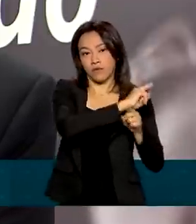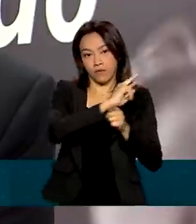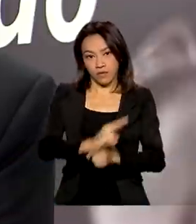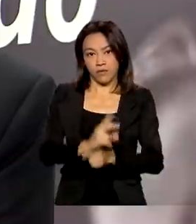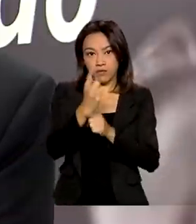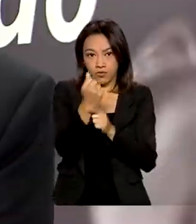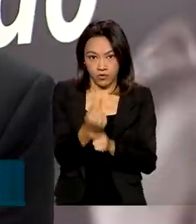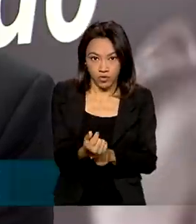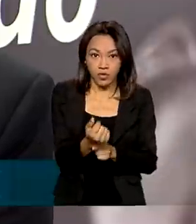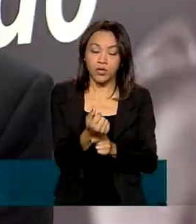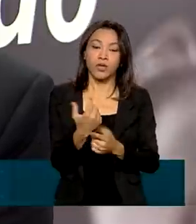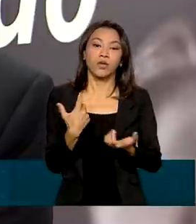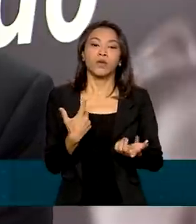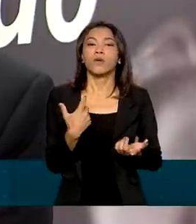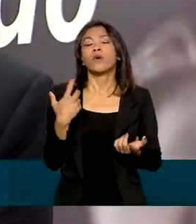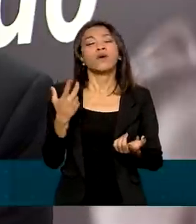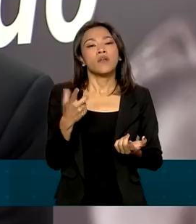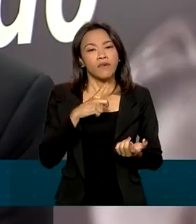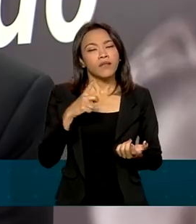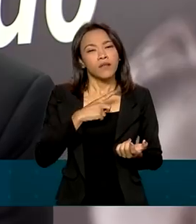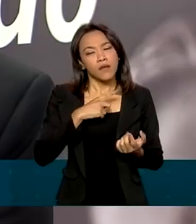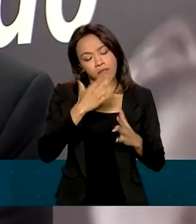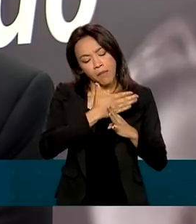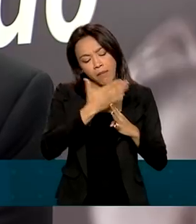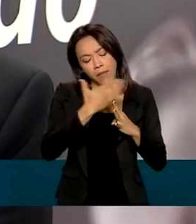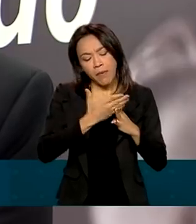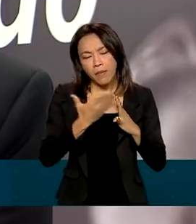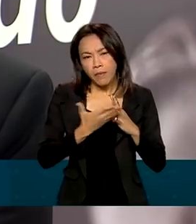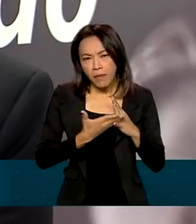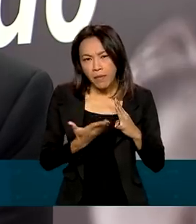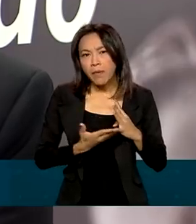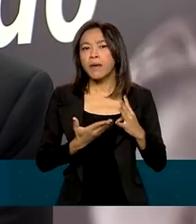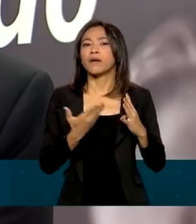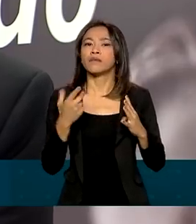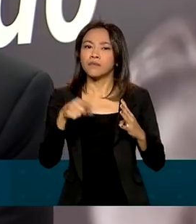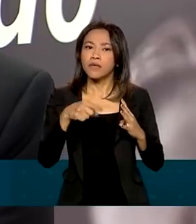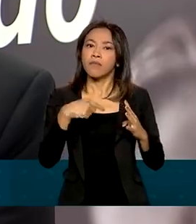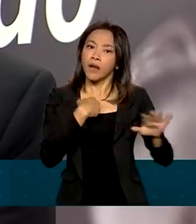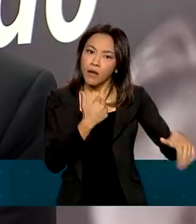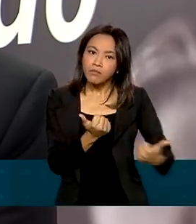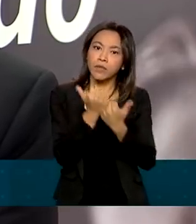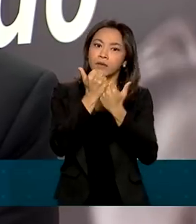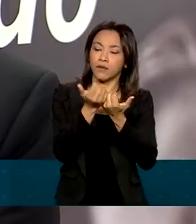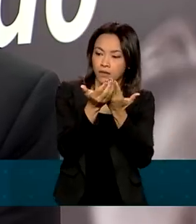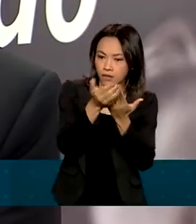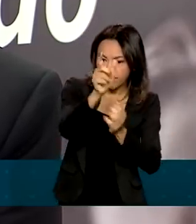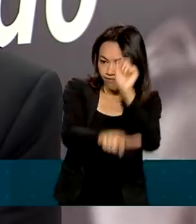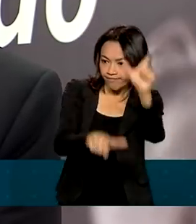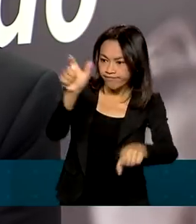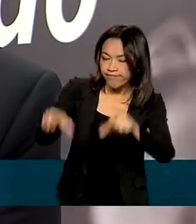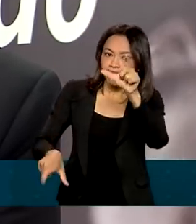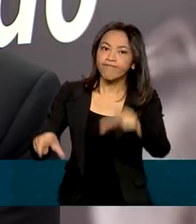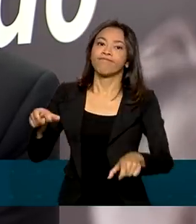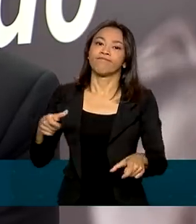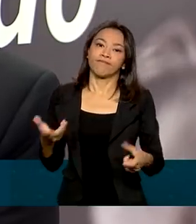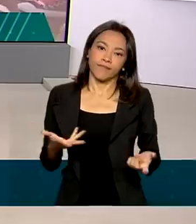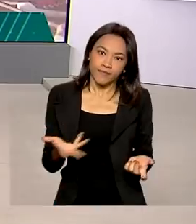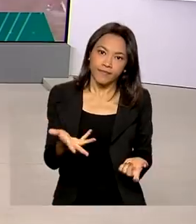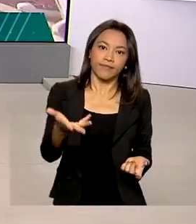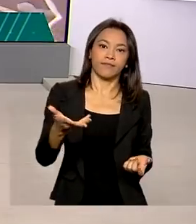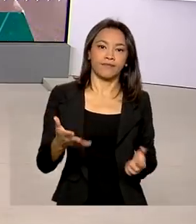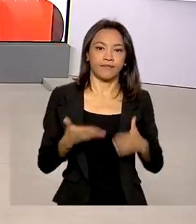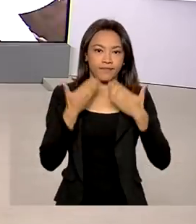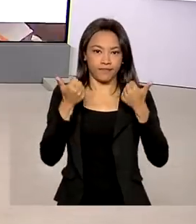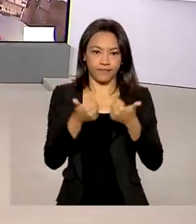pagamento mais favoráveis, com certeza alavanca esse processo e eu diria que apressa esse processo.